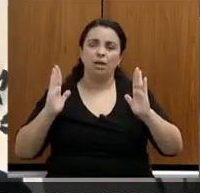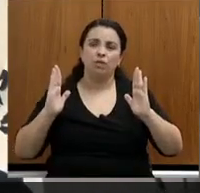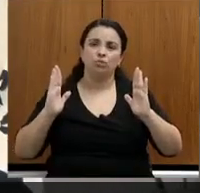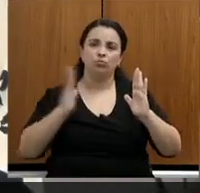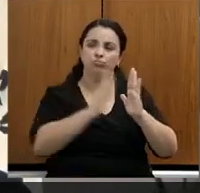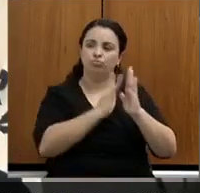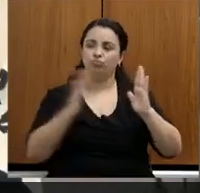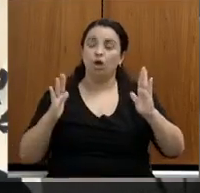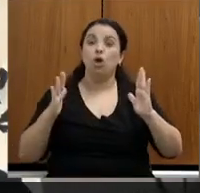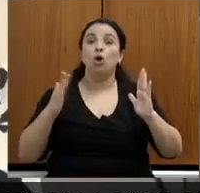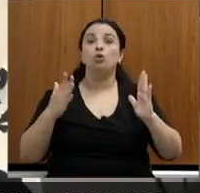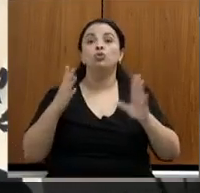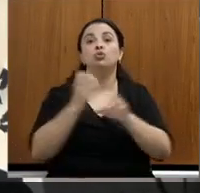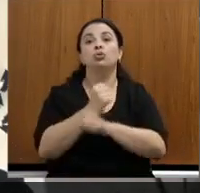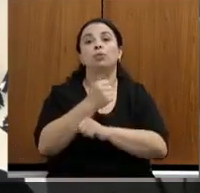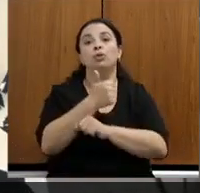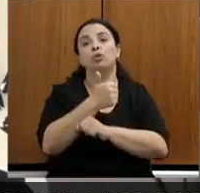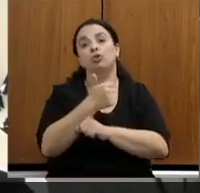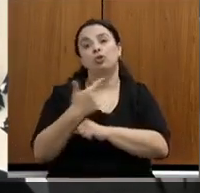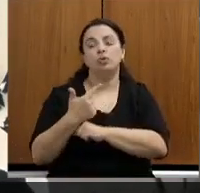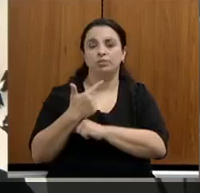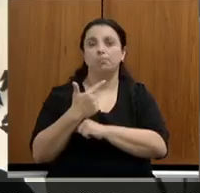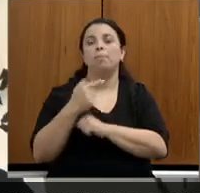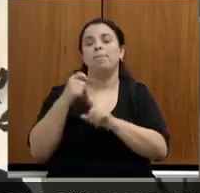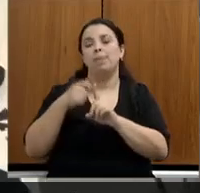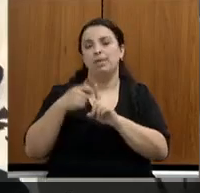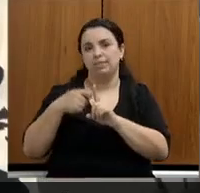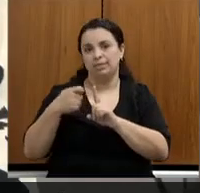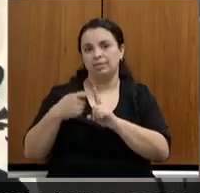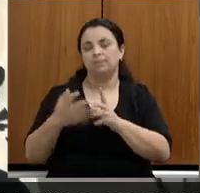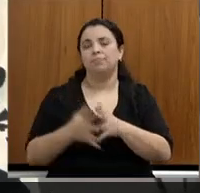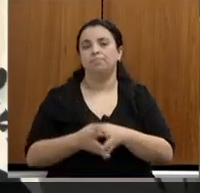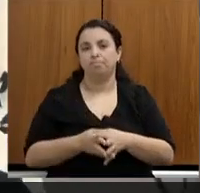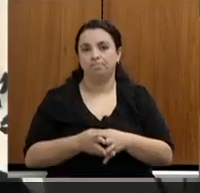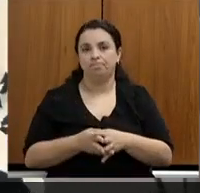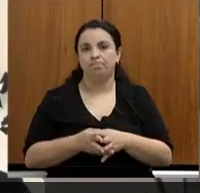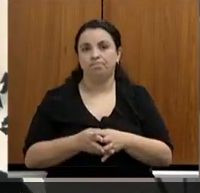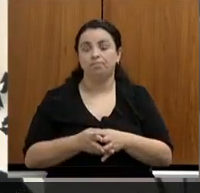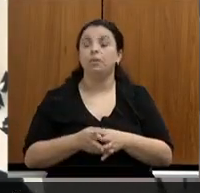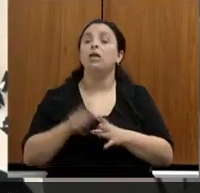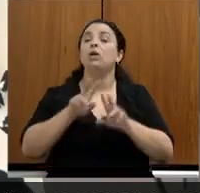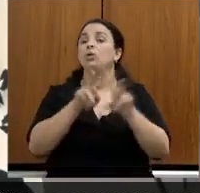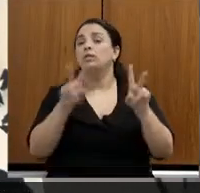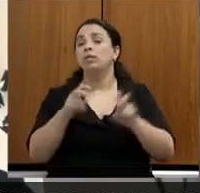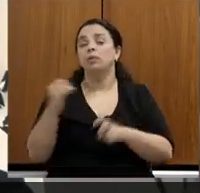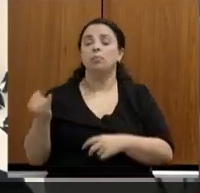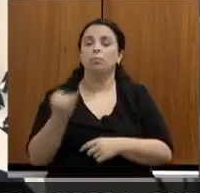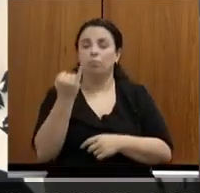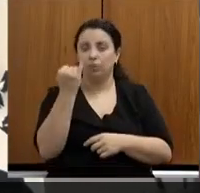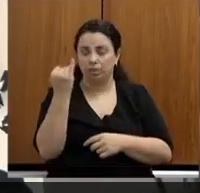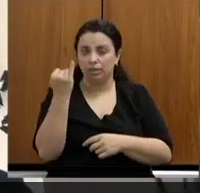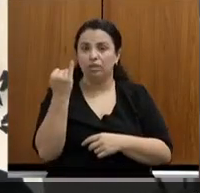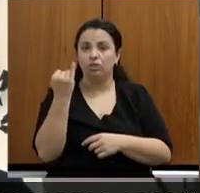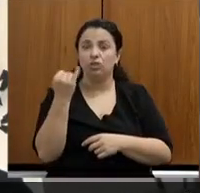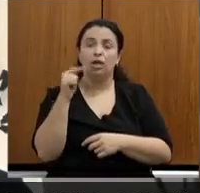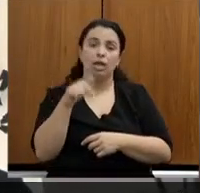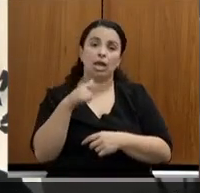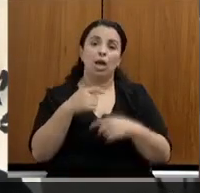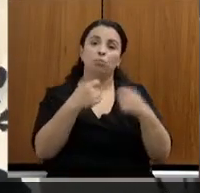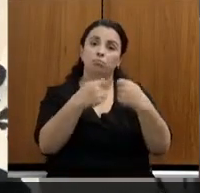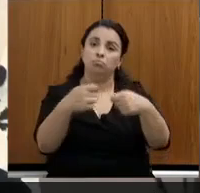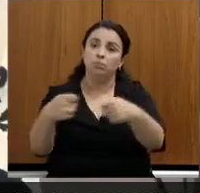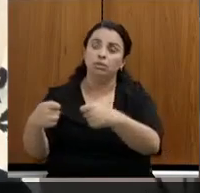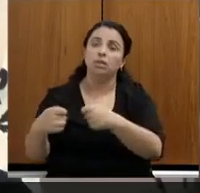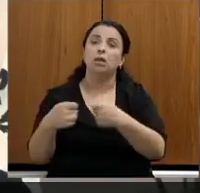meses. Por favor. Outro tema que é sempre muito importante porque é uma demanda muito premente da sociedade